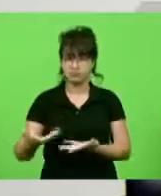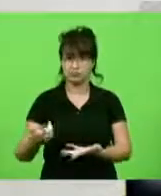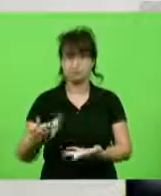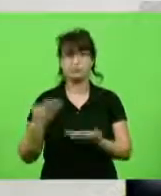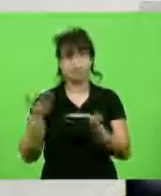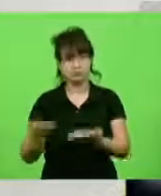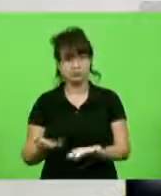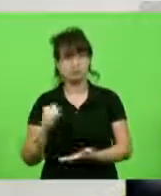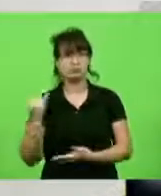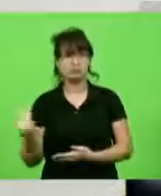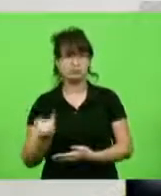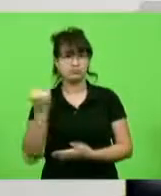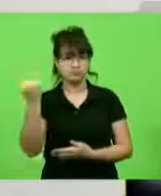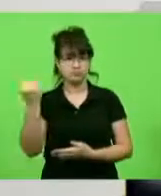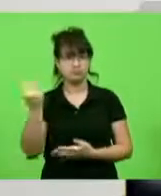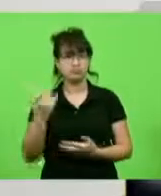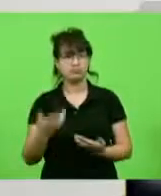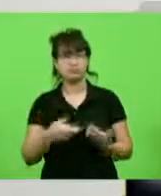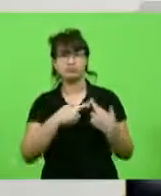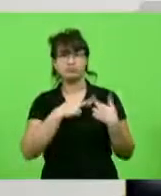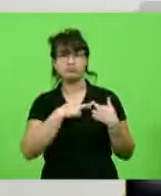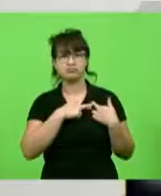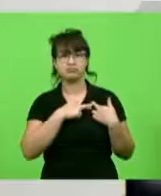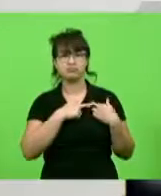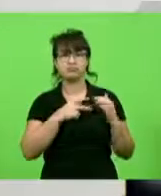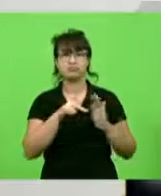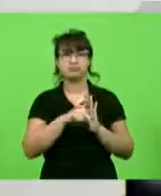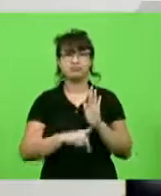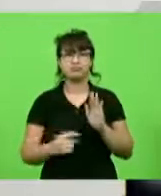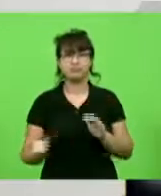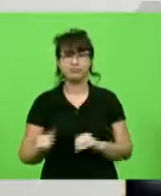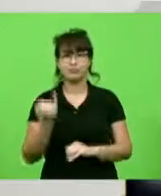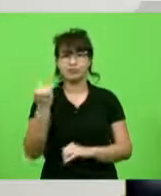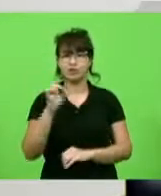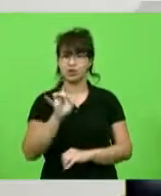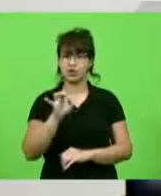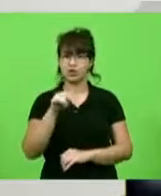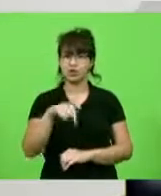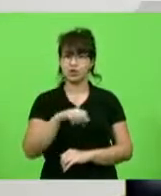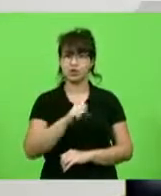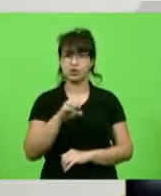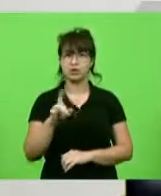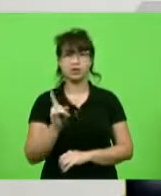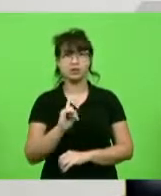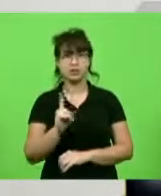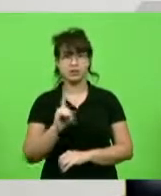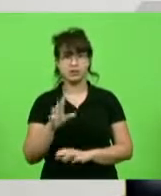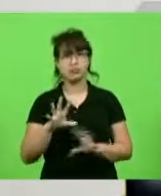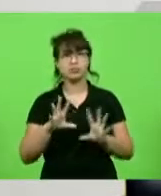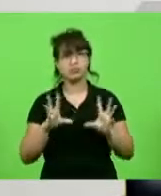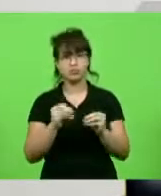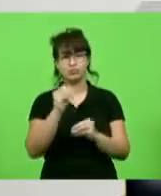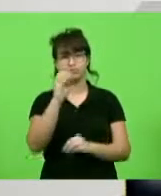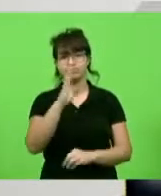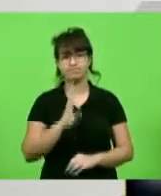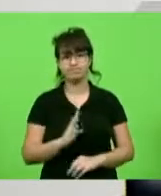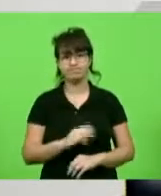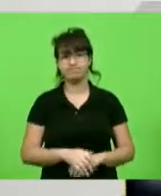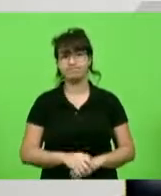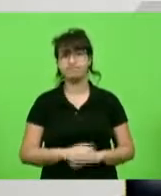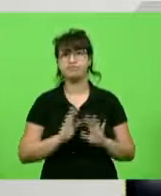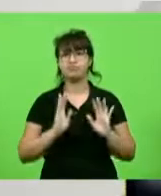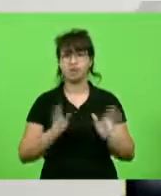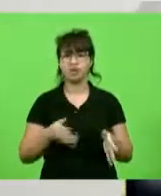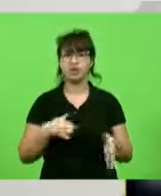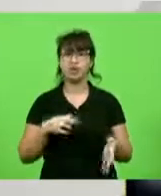autor de projetos importantíssimos, não só para Santa Catarina, mas para todo o Brasil. E essa parceria já vem se